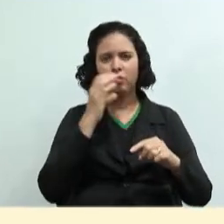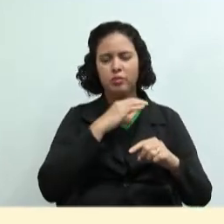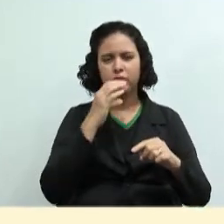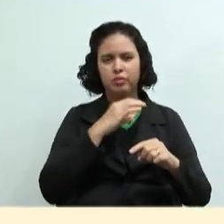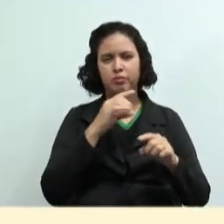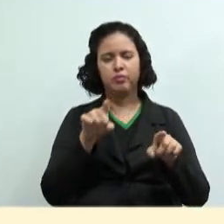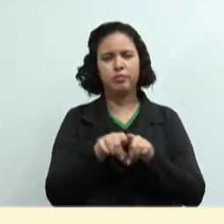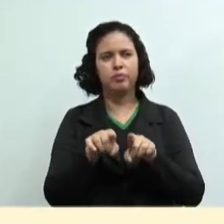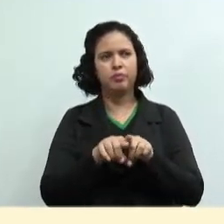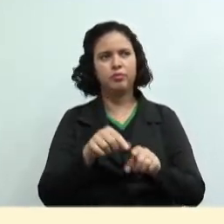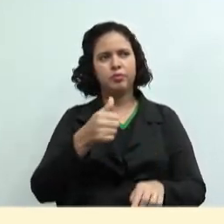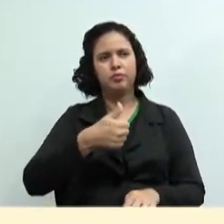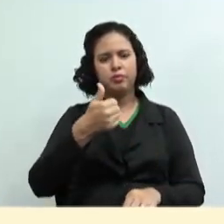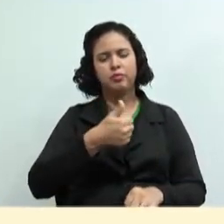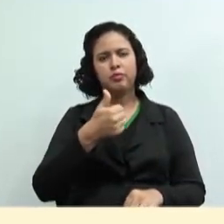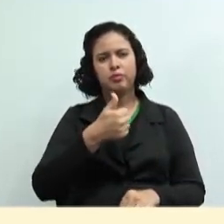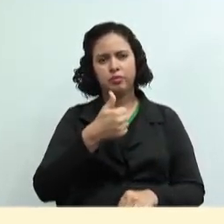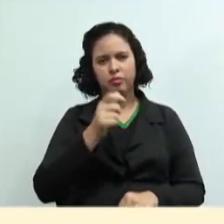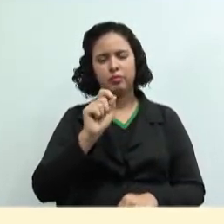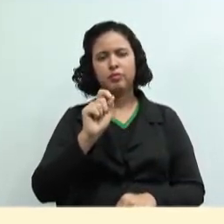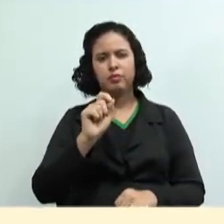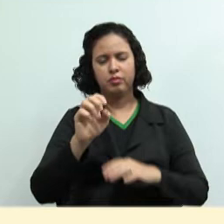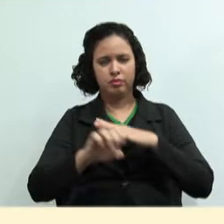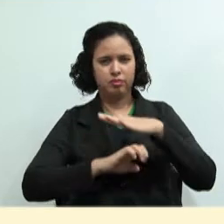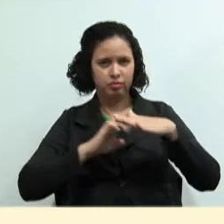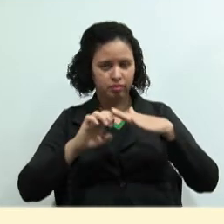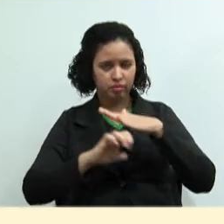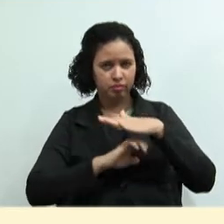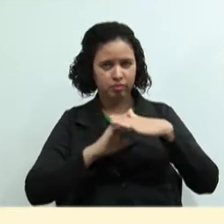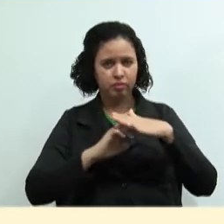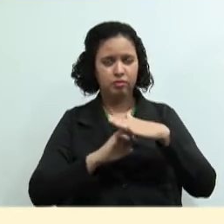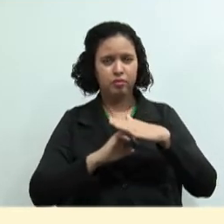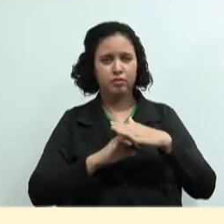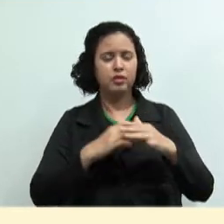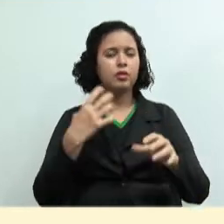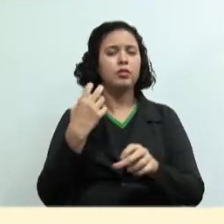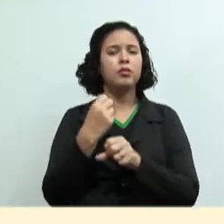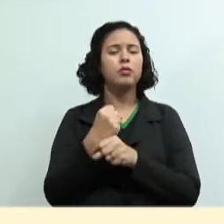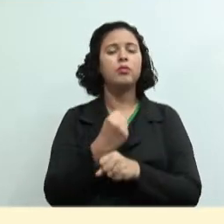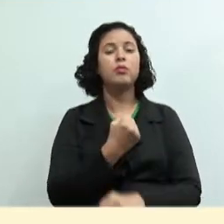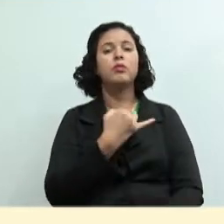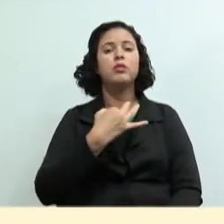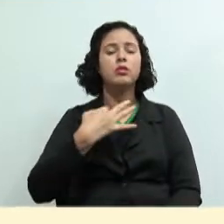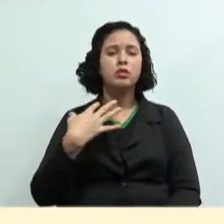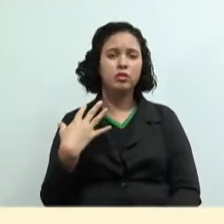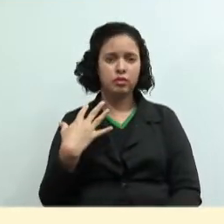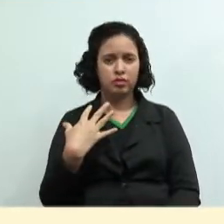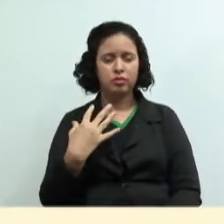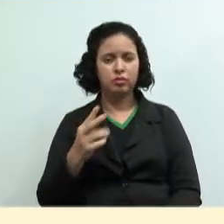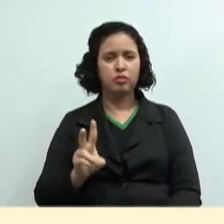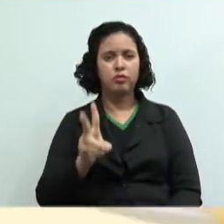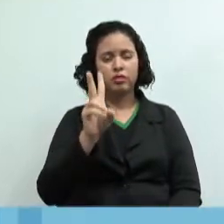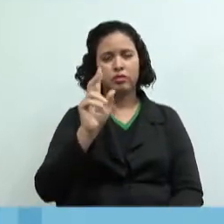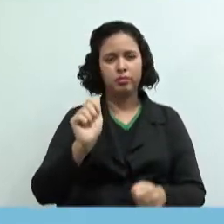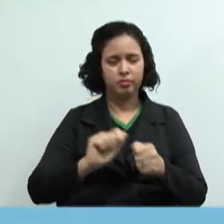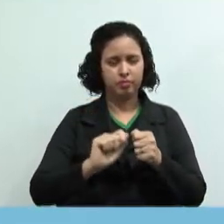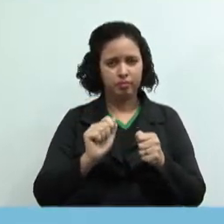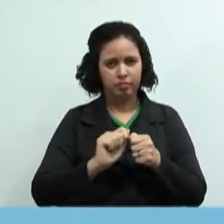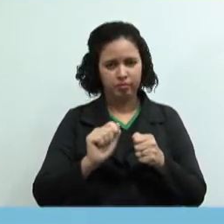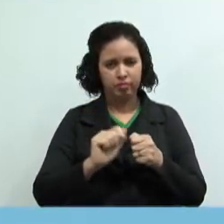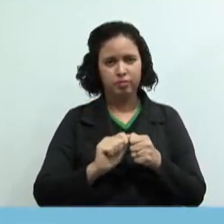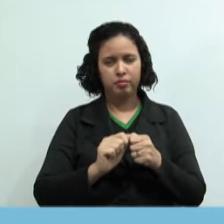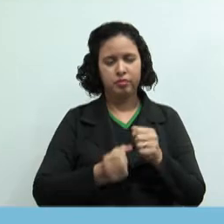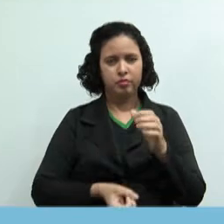também vieram necessidades de se apurar quais os custos para a produção de cada produto. Surge, então, a